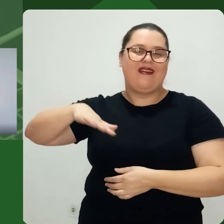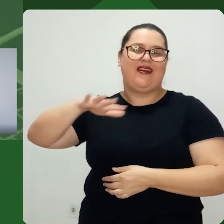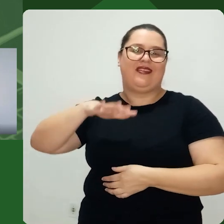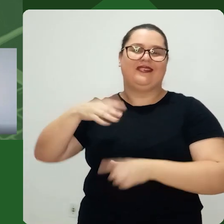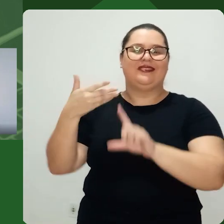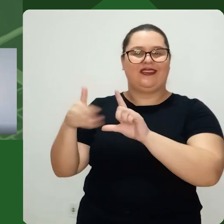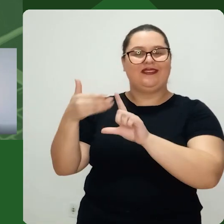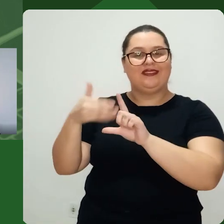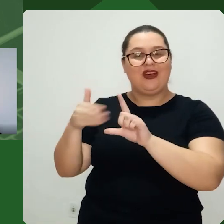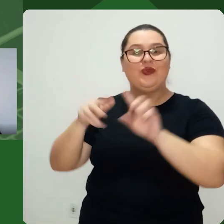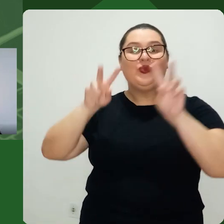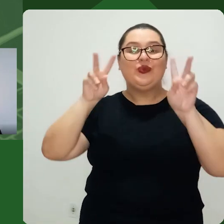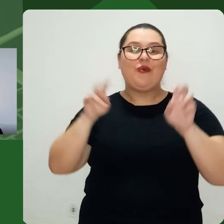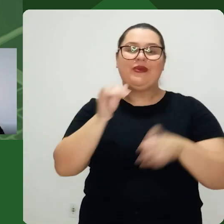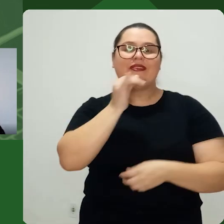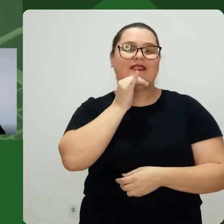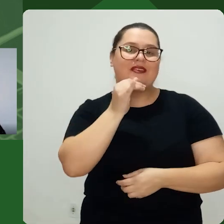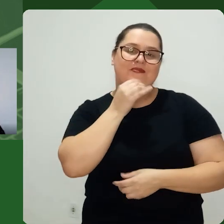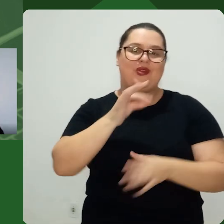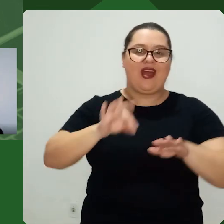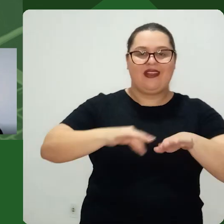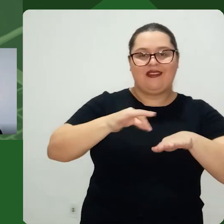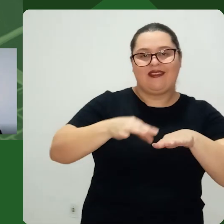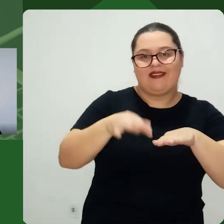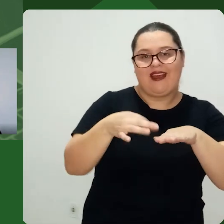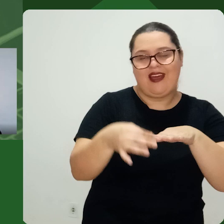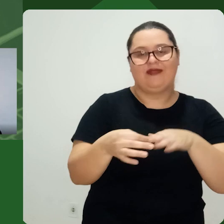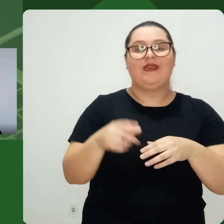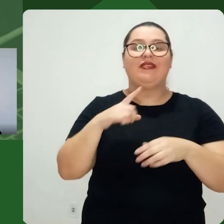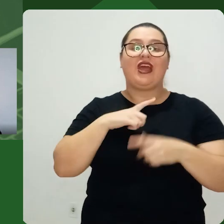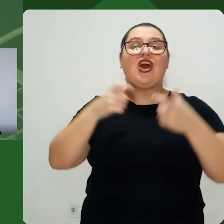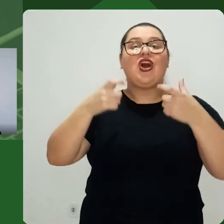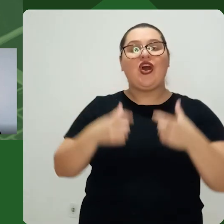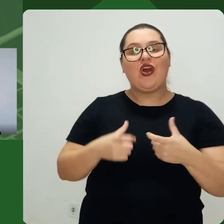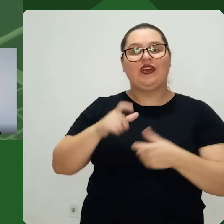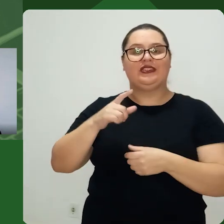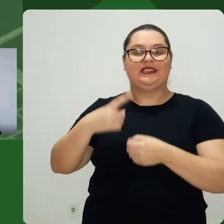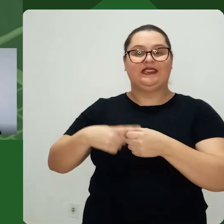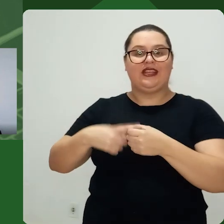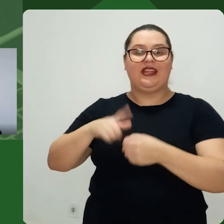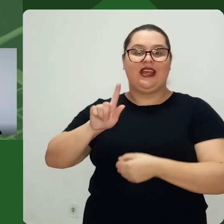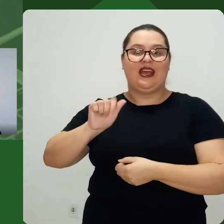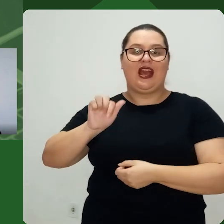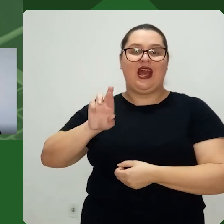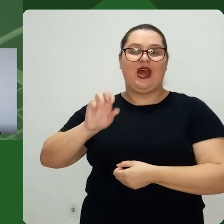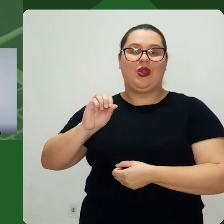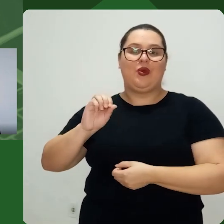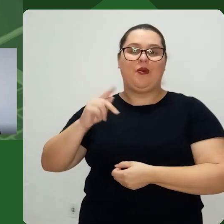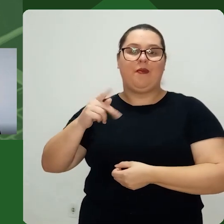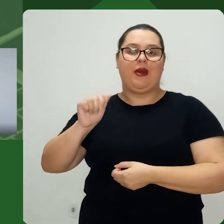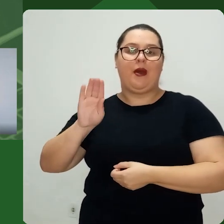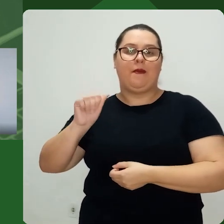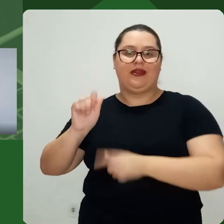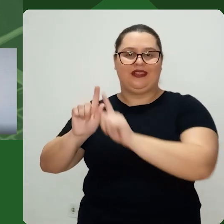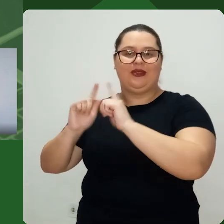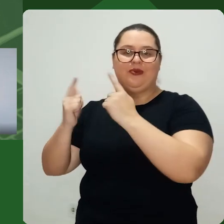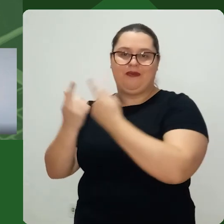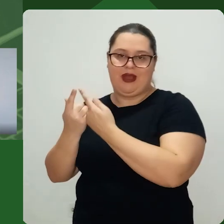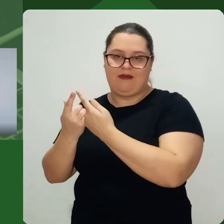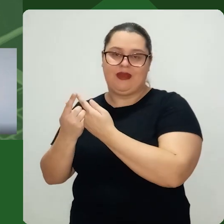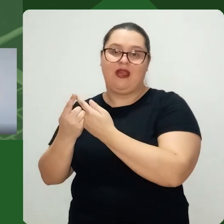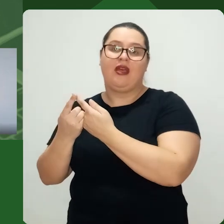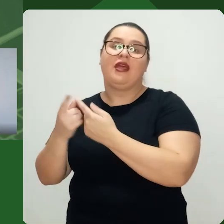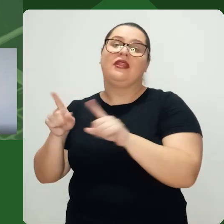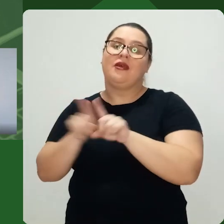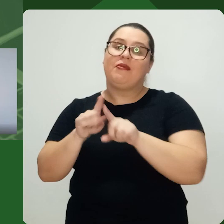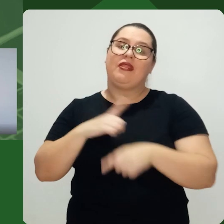extensão Ah, eu preciso comprar Um produto de artesanato Só que esse produto Ele tem Em Garopaba E em Bituba E em